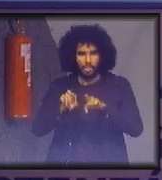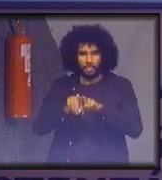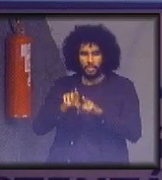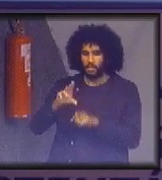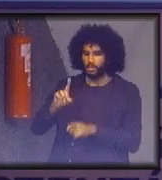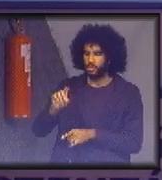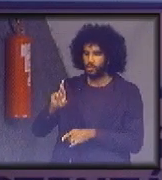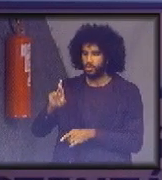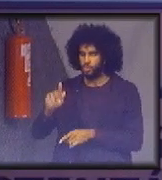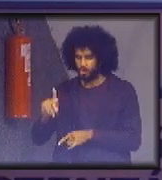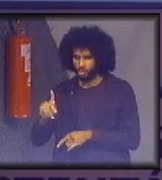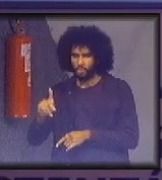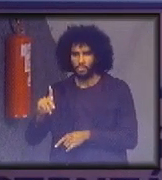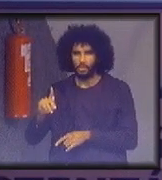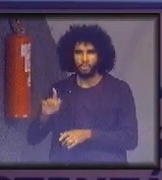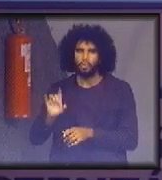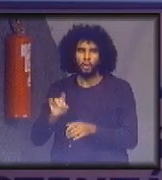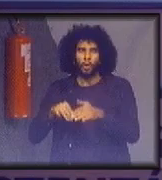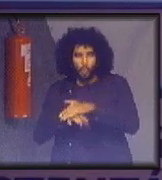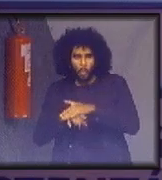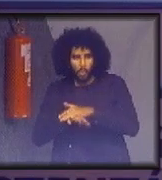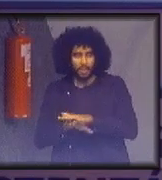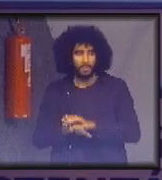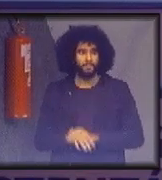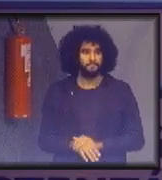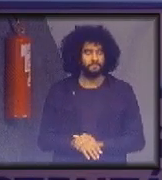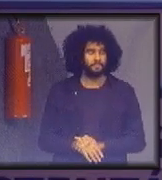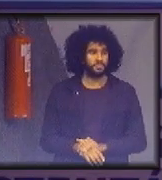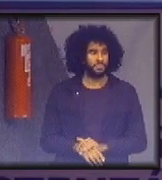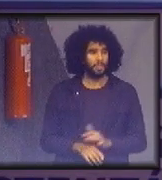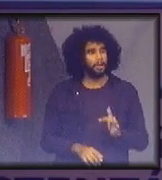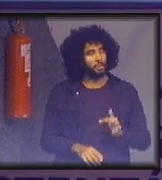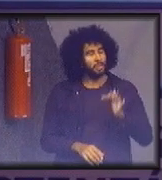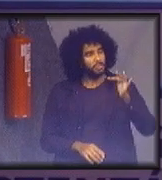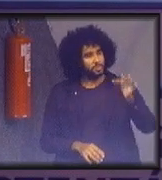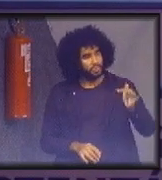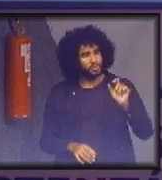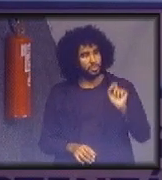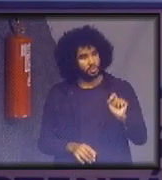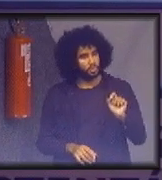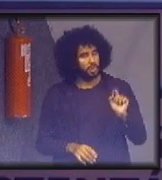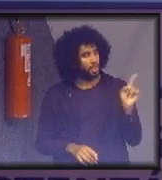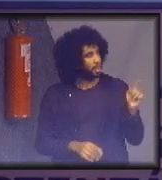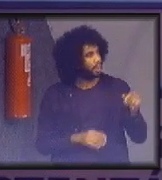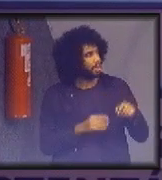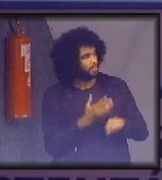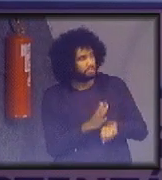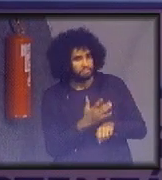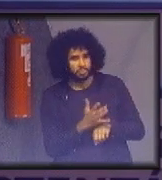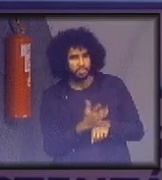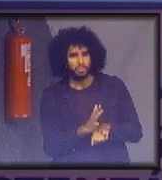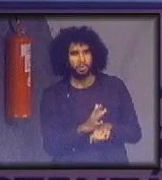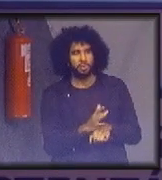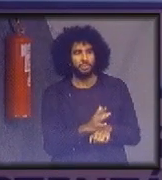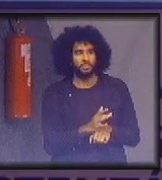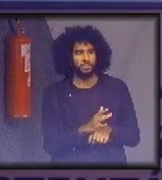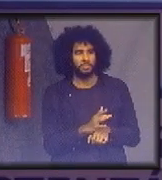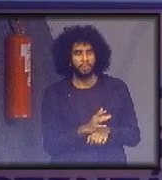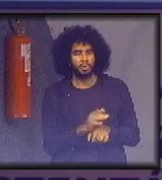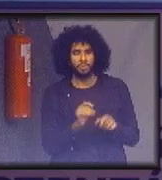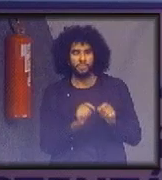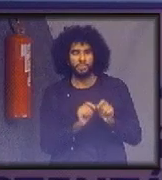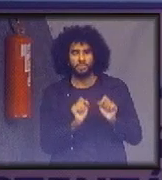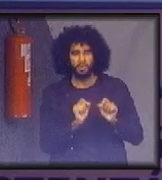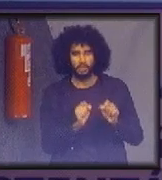fazem só o armazenamento. Uma oportunidade futura interessante, a Epson está atrestando um aparelho que se instala